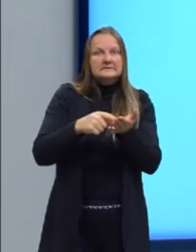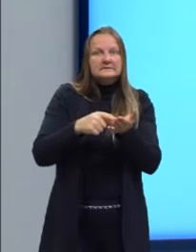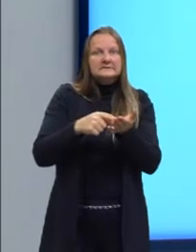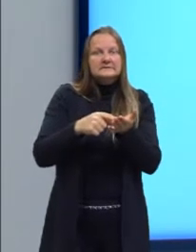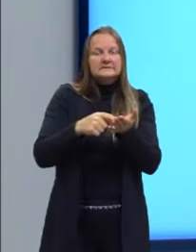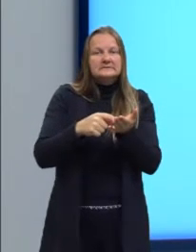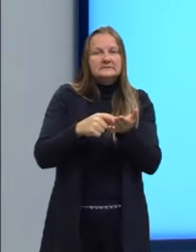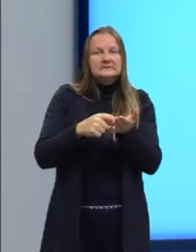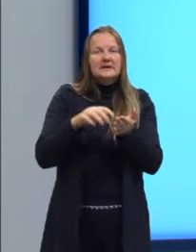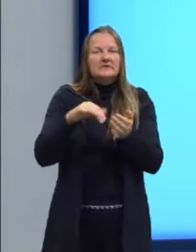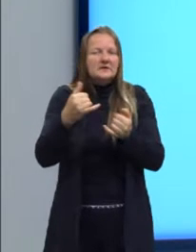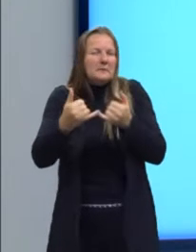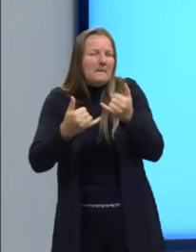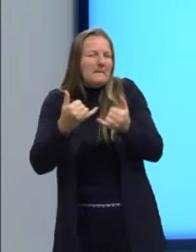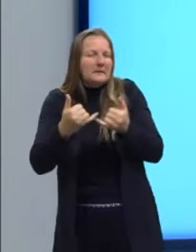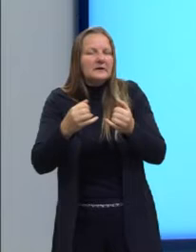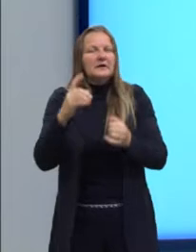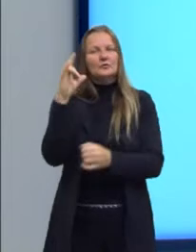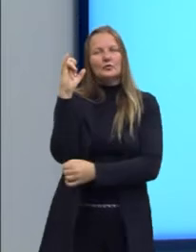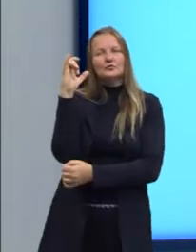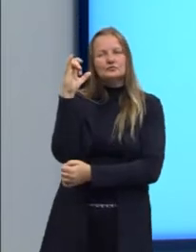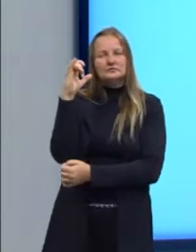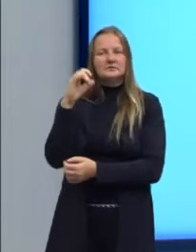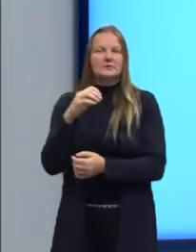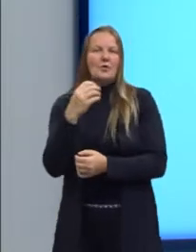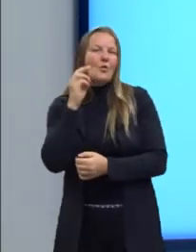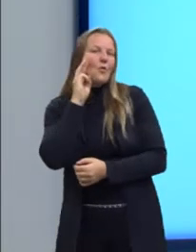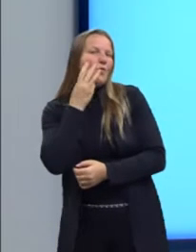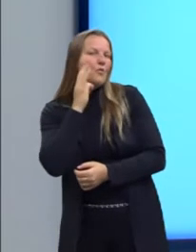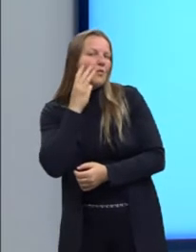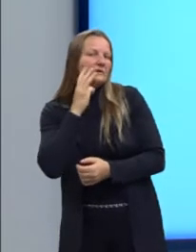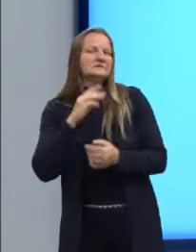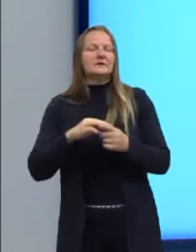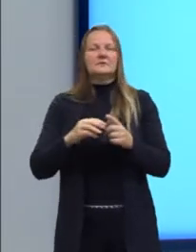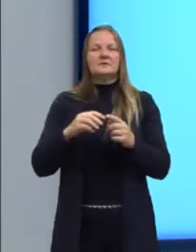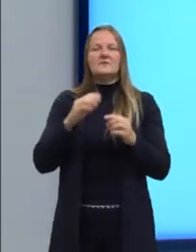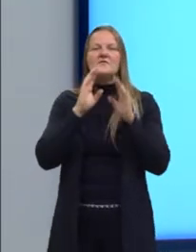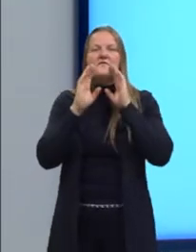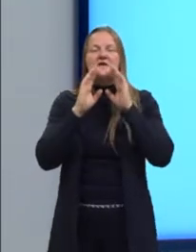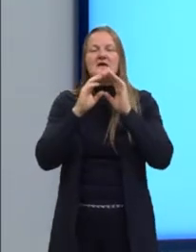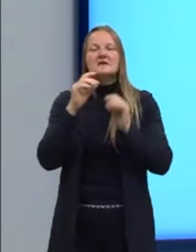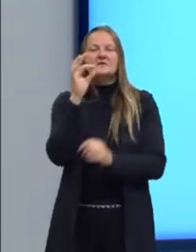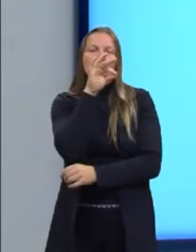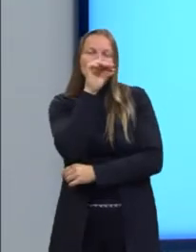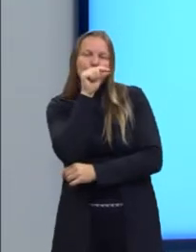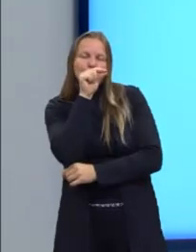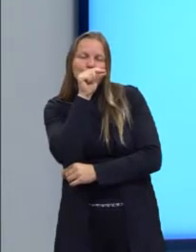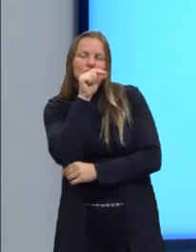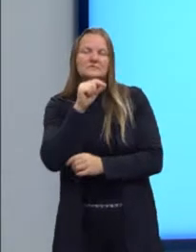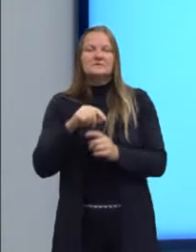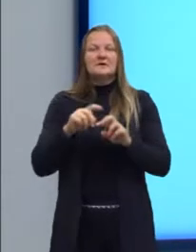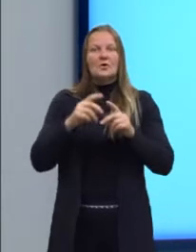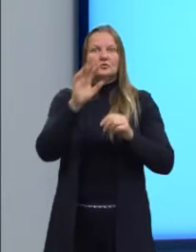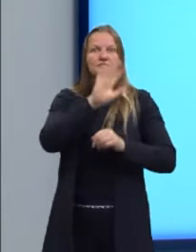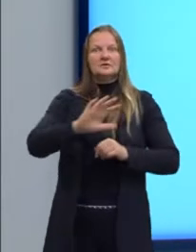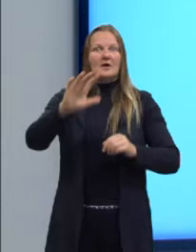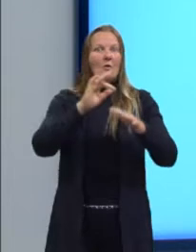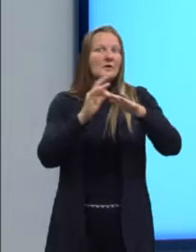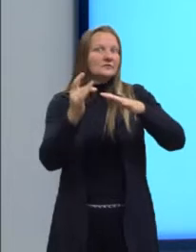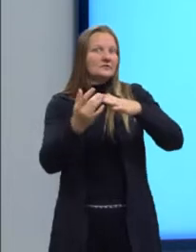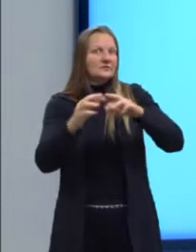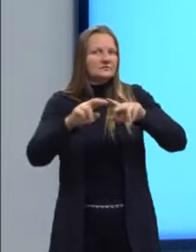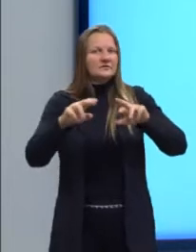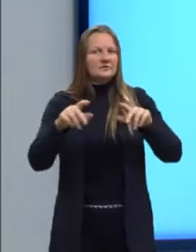a menos que eu esteja escrevendo para o Instagram, para o WhatsApp, Facebook, Twitter, redes sociais, de maneira geral, aí sim,